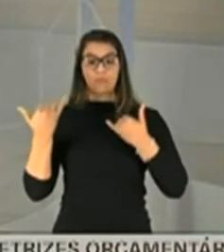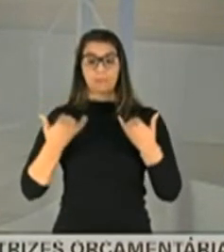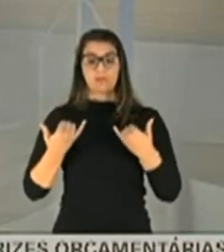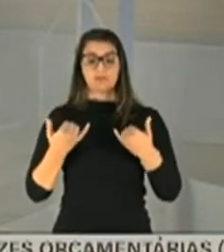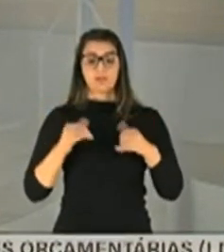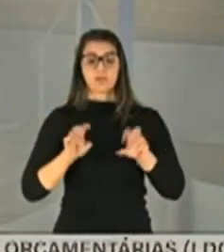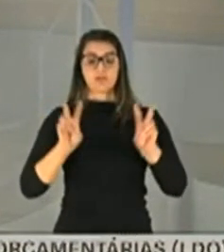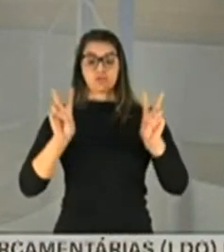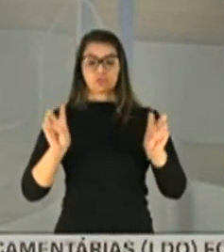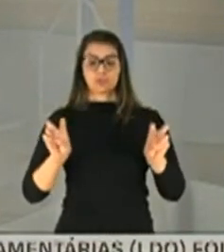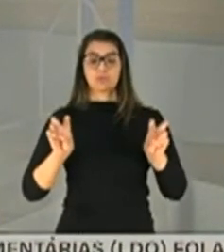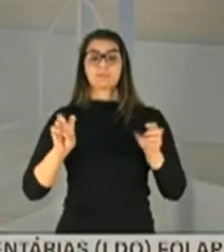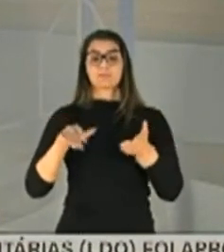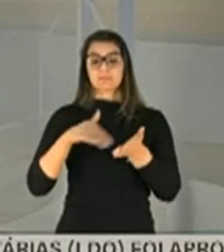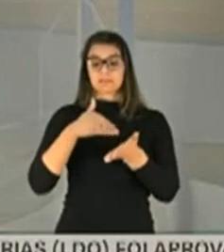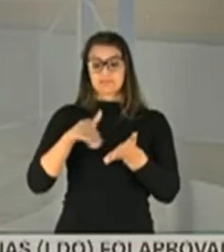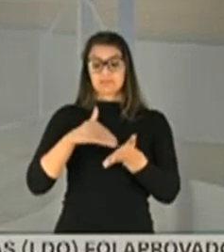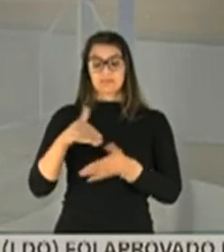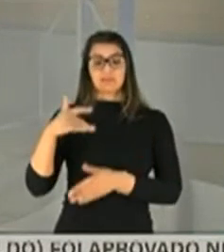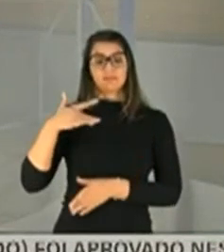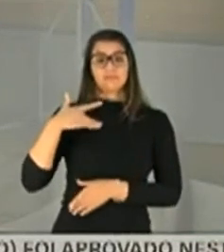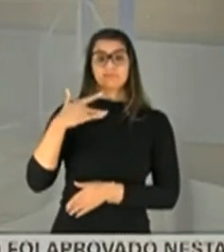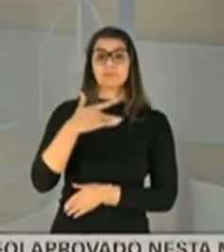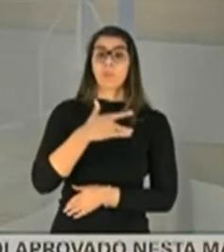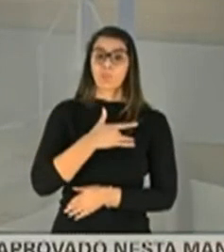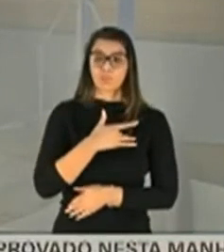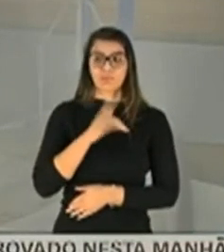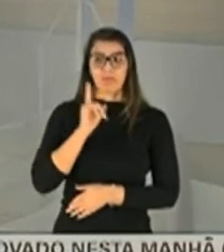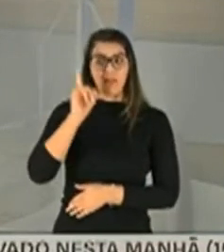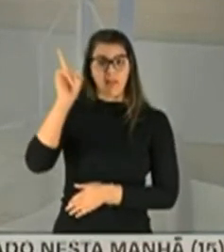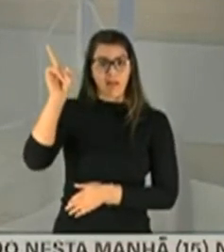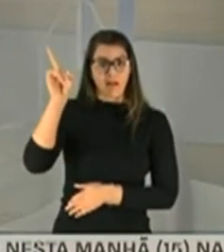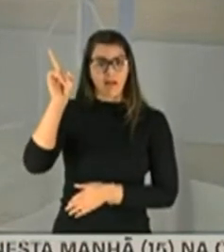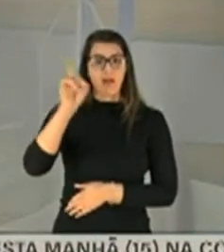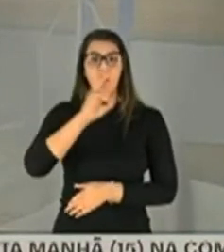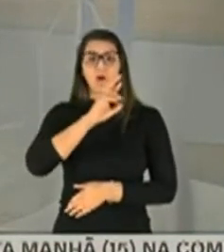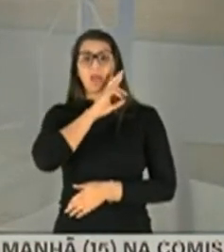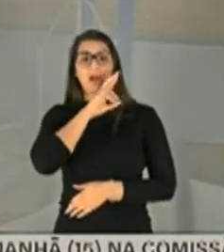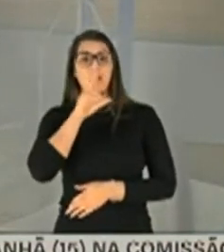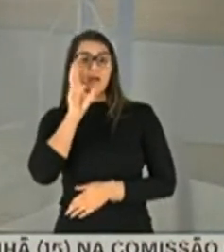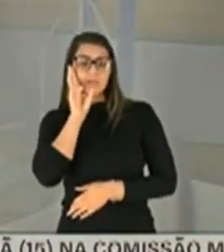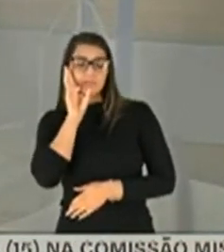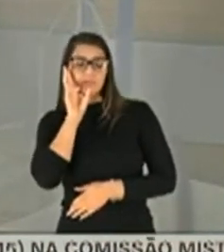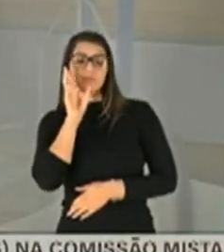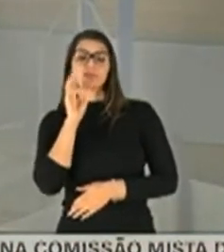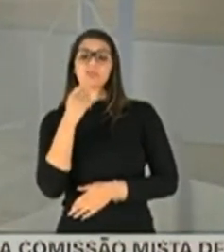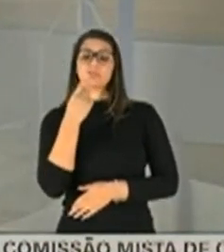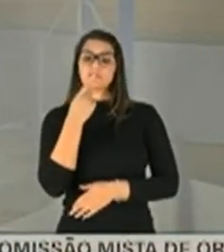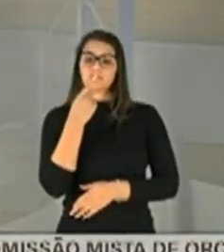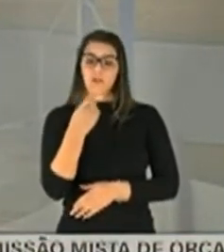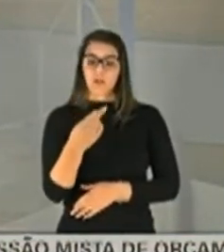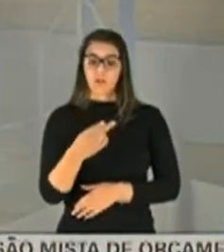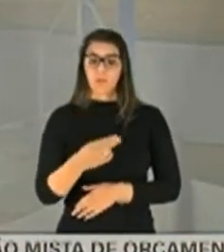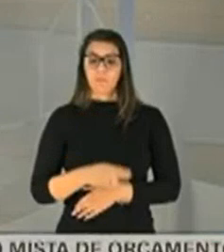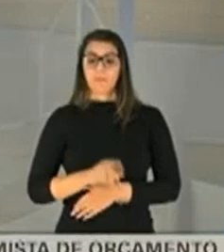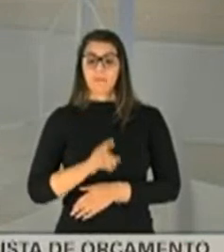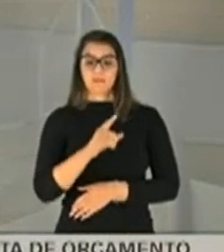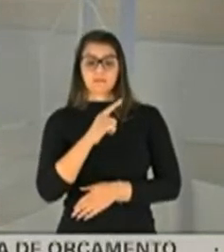ao próprio secretário de saúde, lá de Roraima, Roraima, disse que o senhor teve